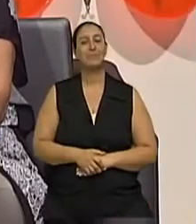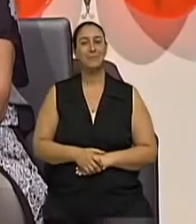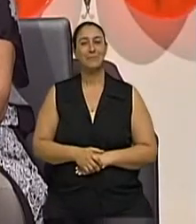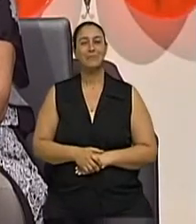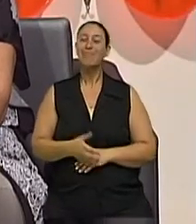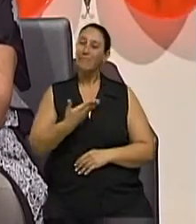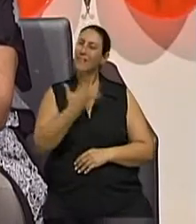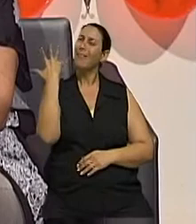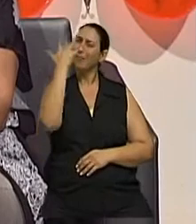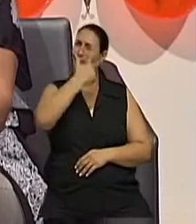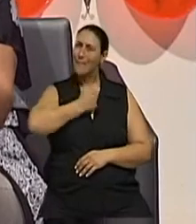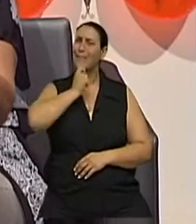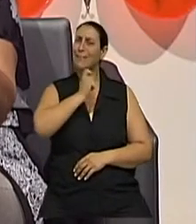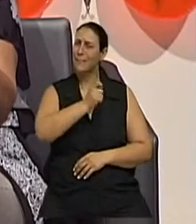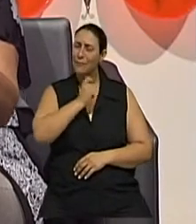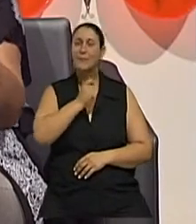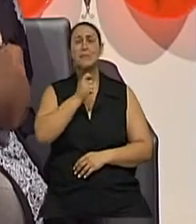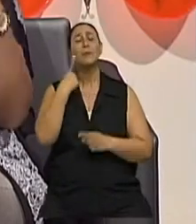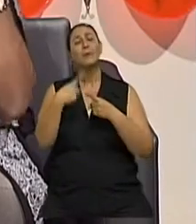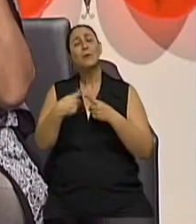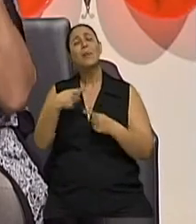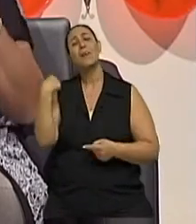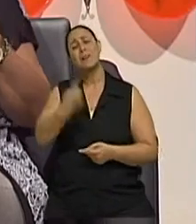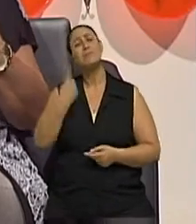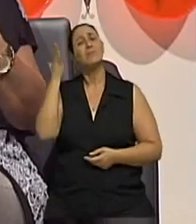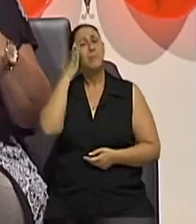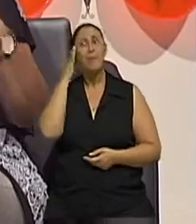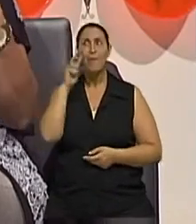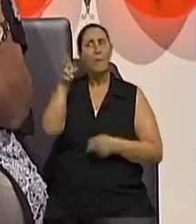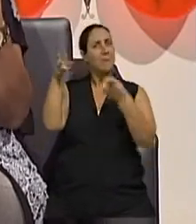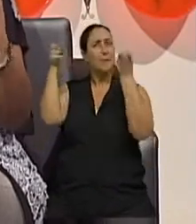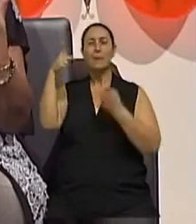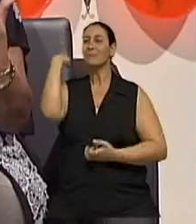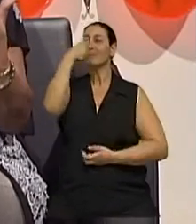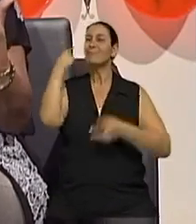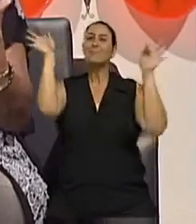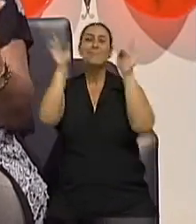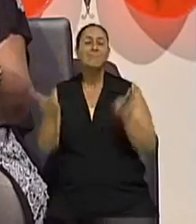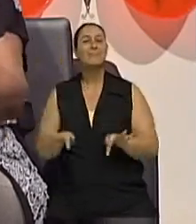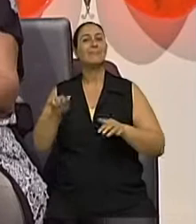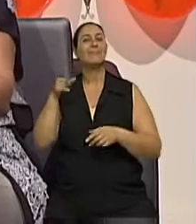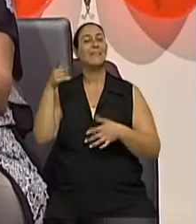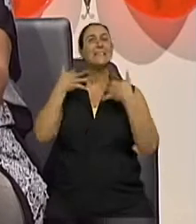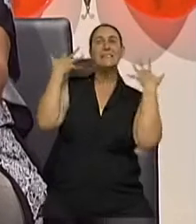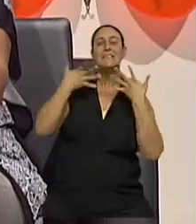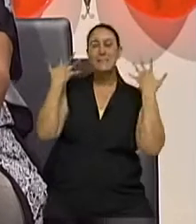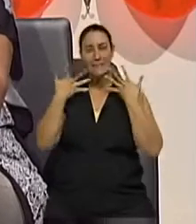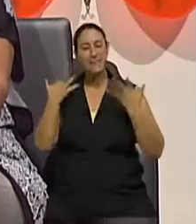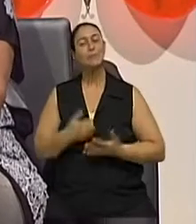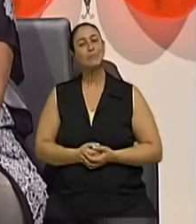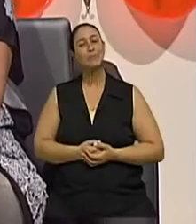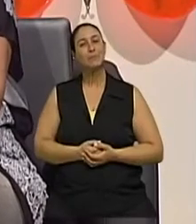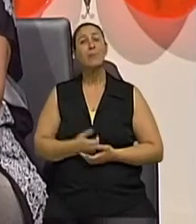Que linda essa entrevista, né? A gente vê que ela é feliz pelo semblante dela, pelo jeito que ela fala. Doutor